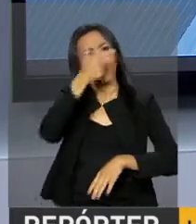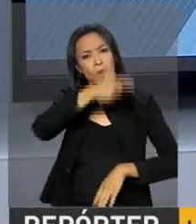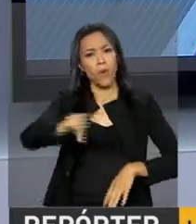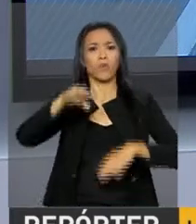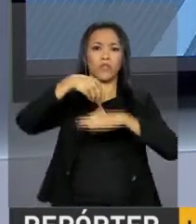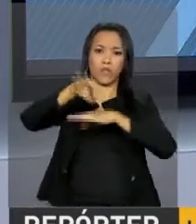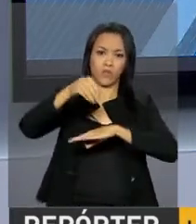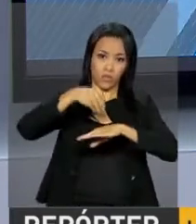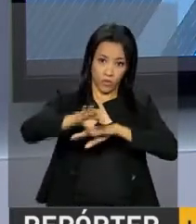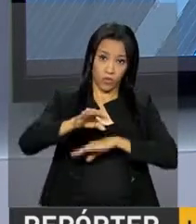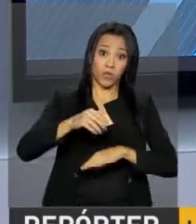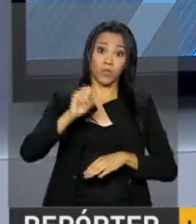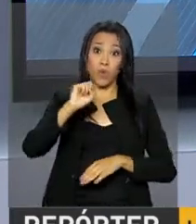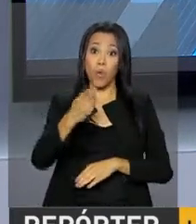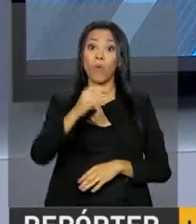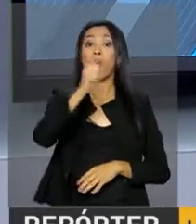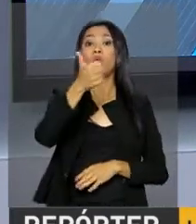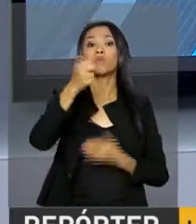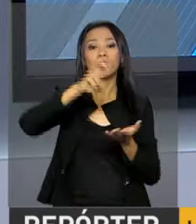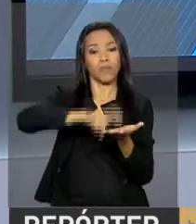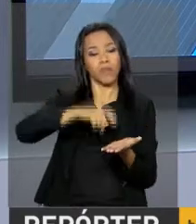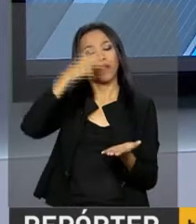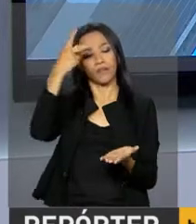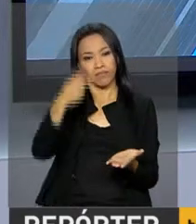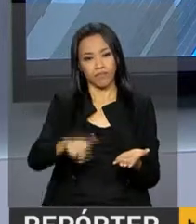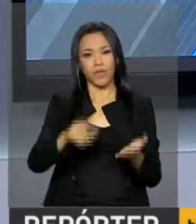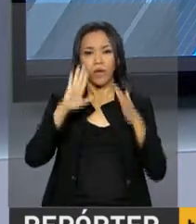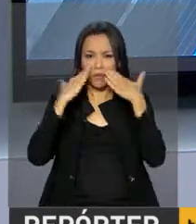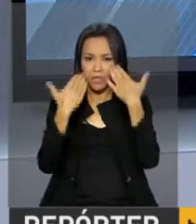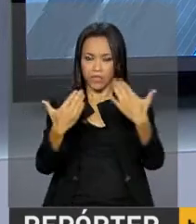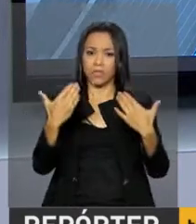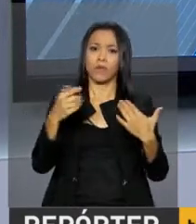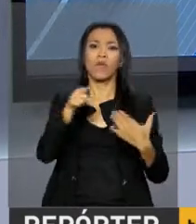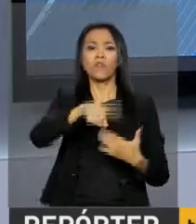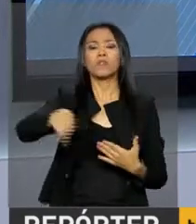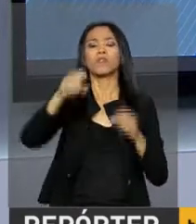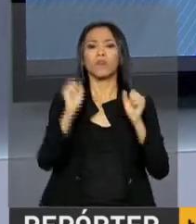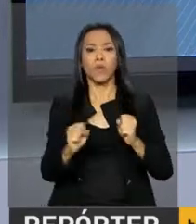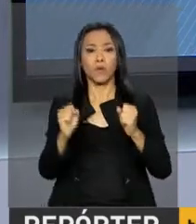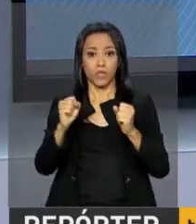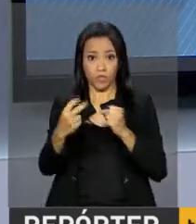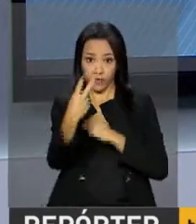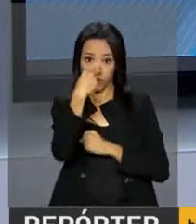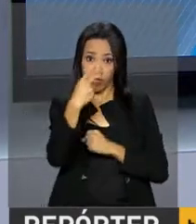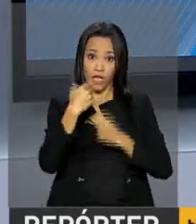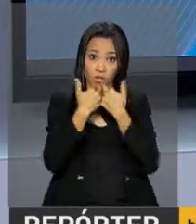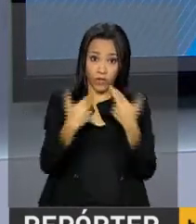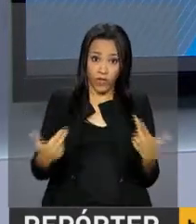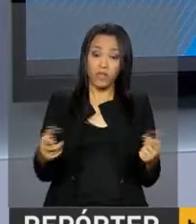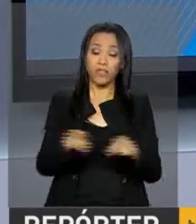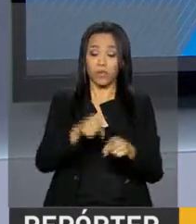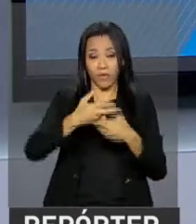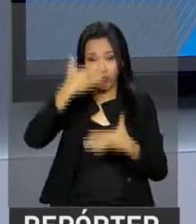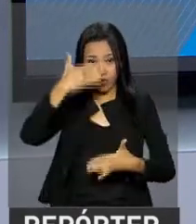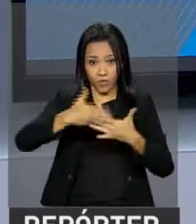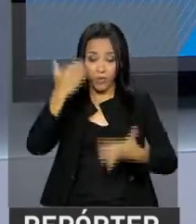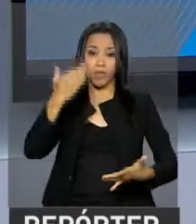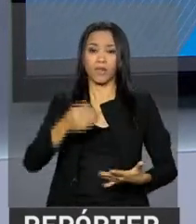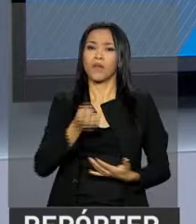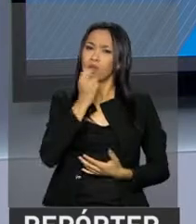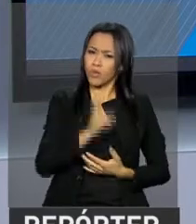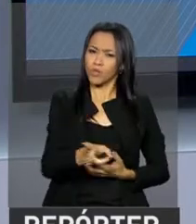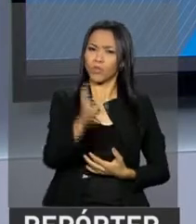outras informações ou às 11 da manhã na nossa próxima edição. Você pode acompanhar também as novidades em nossas redes sociais.